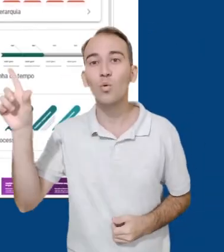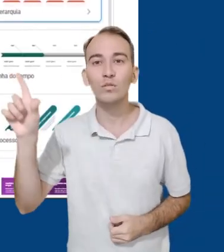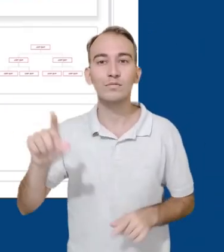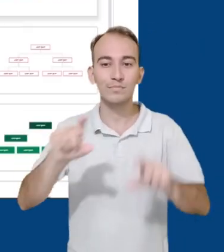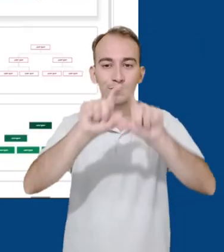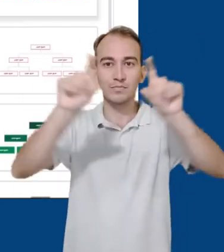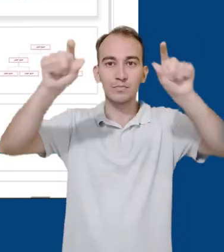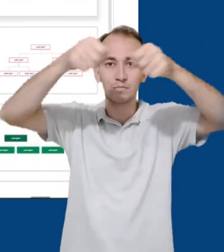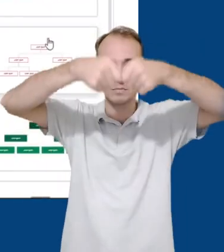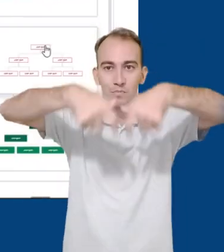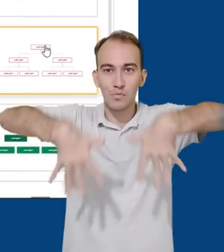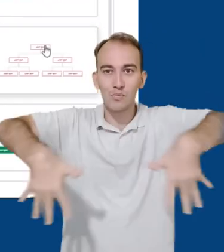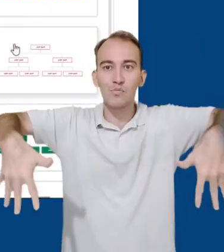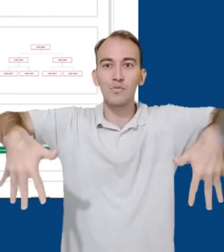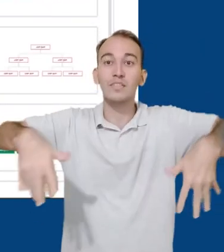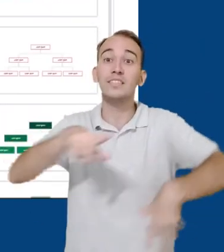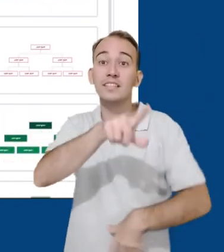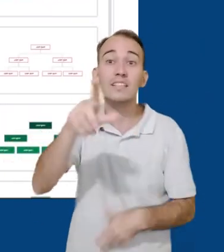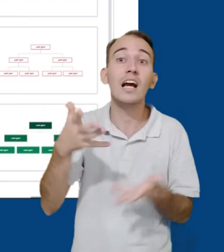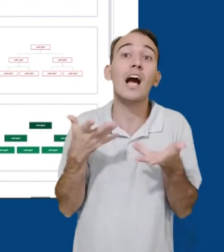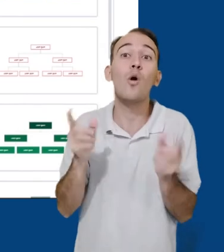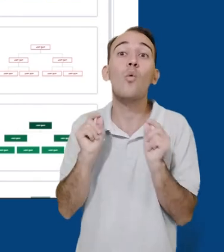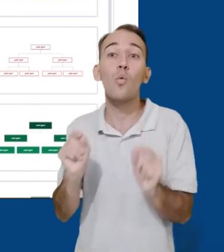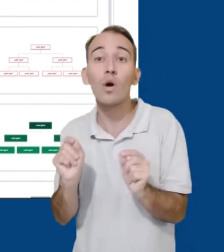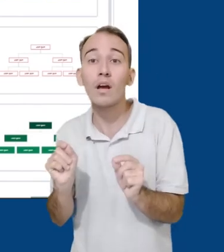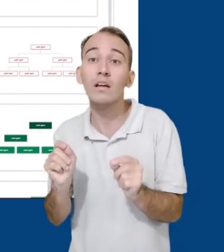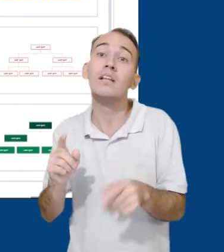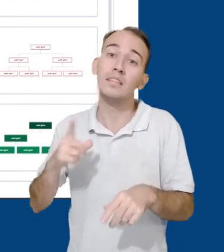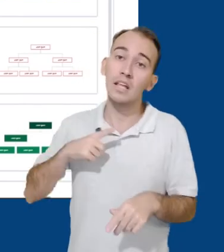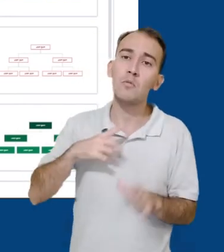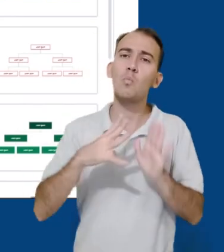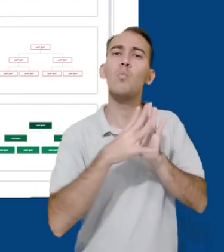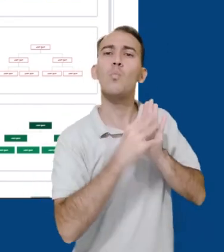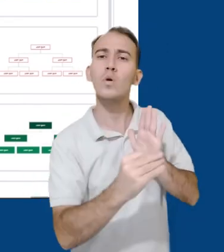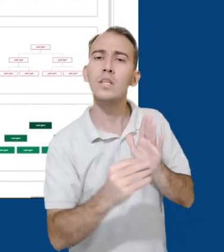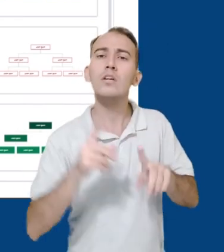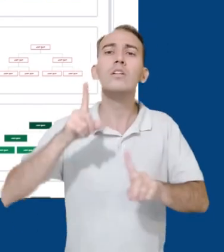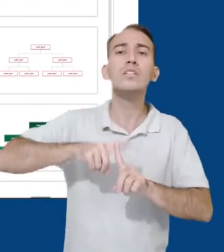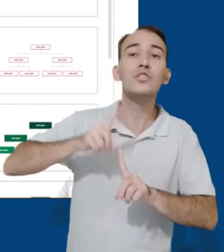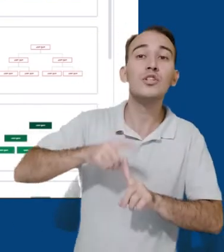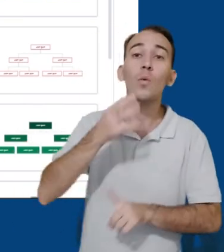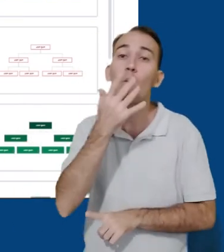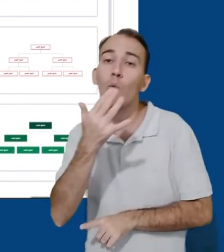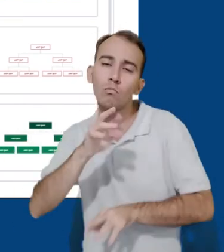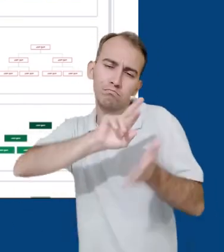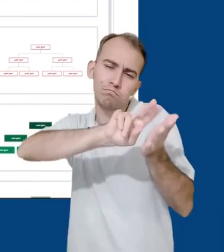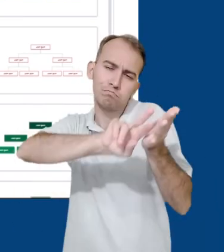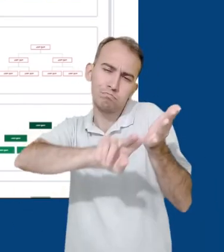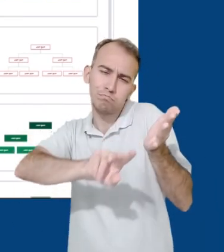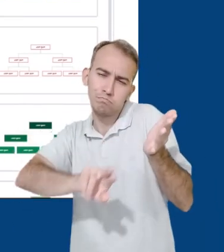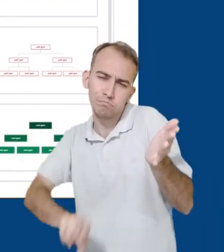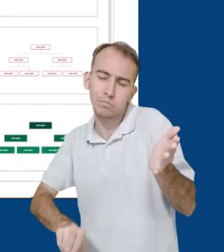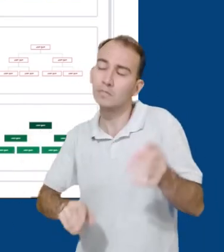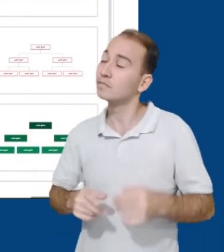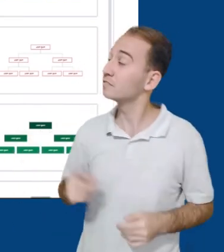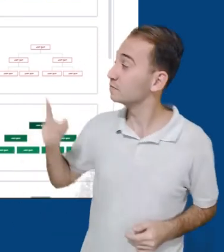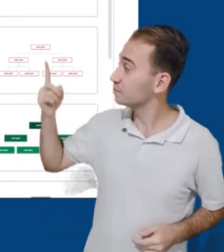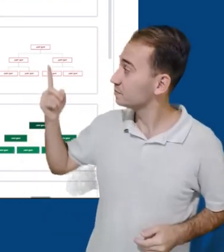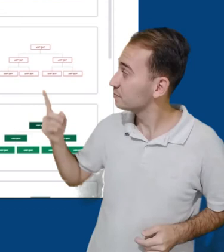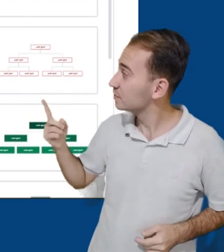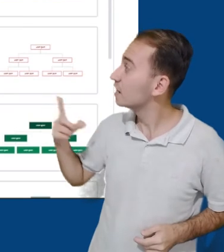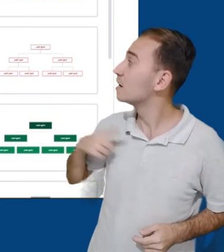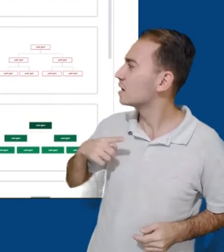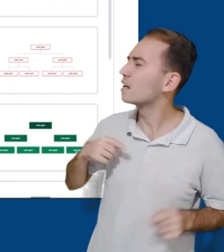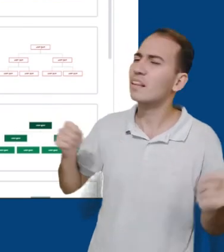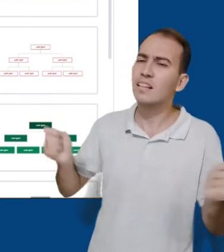opções para escolher. Escolhemos o tipo de diagrama que vamos trabalhar e depois o modelo. Com o diagrama inserido em